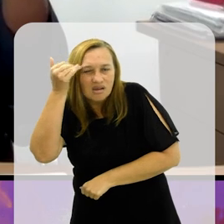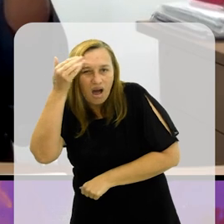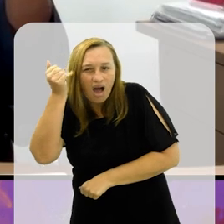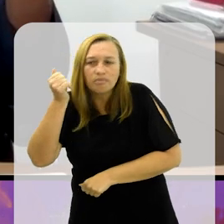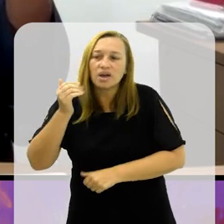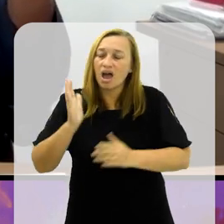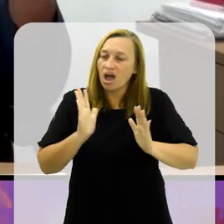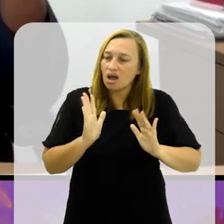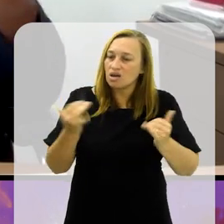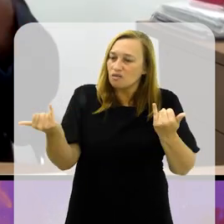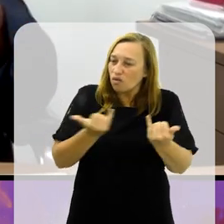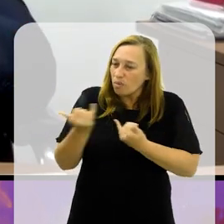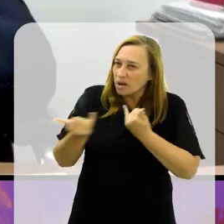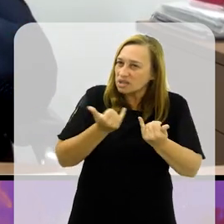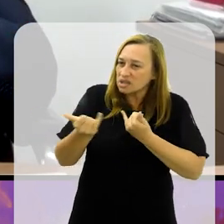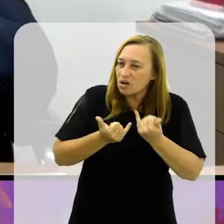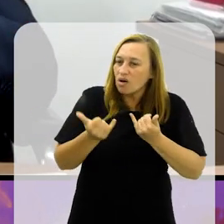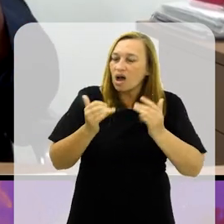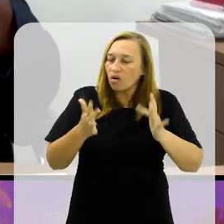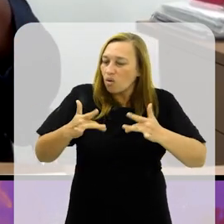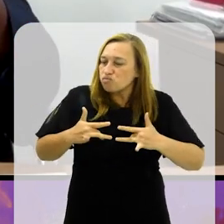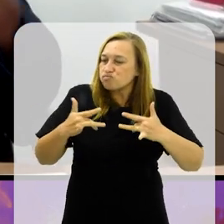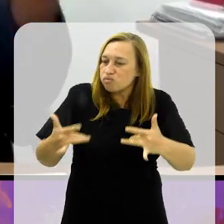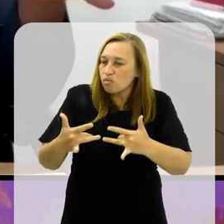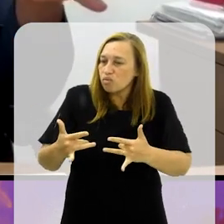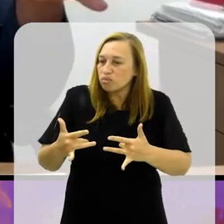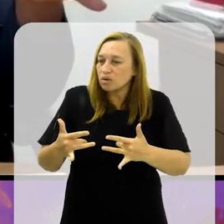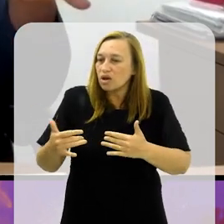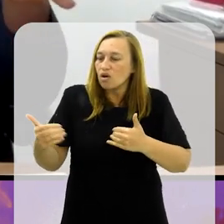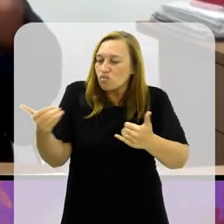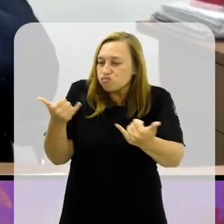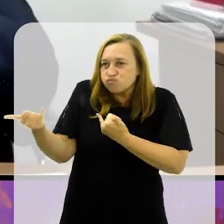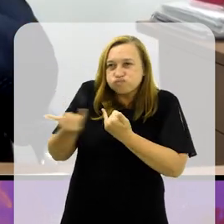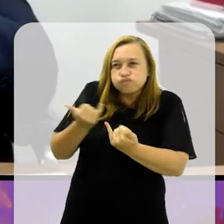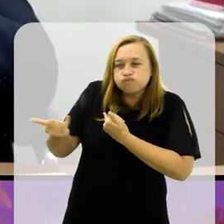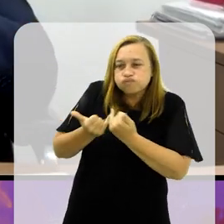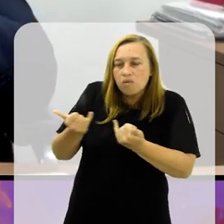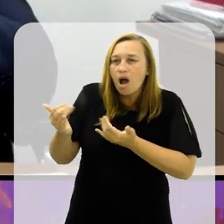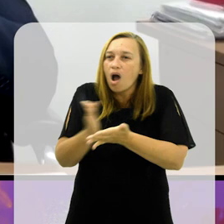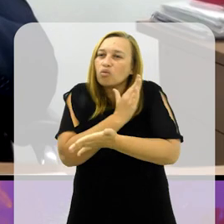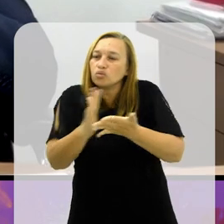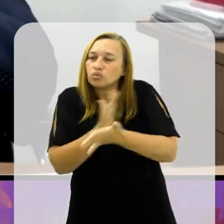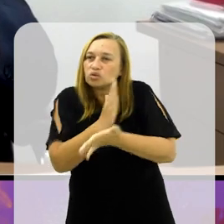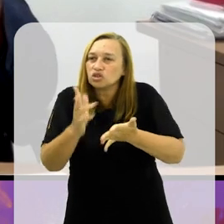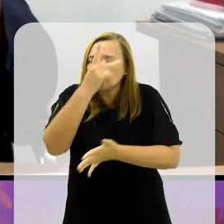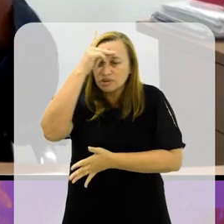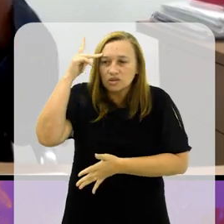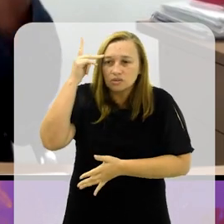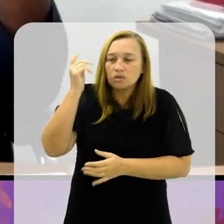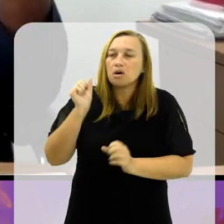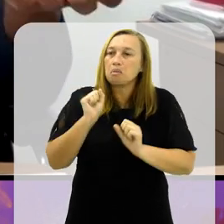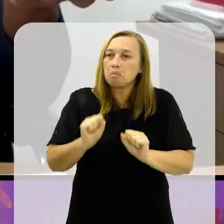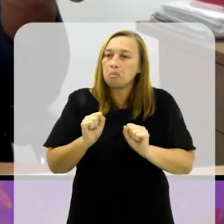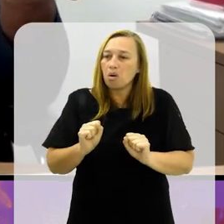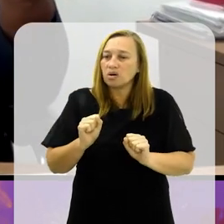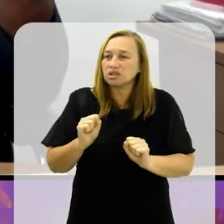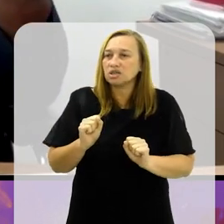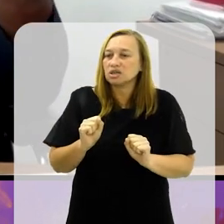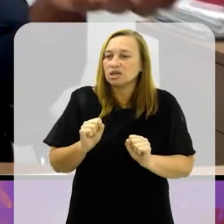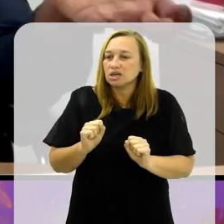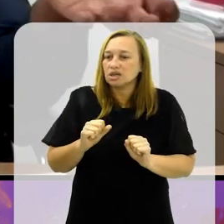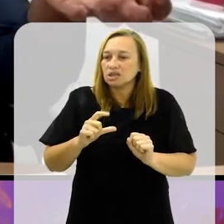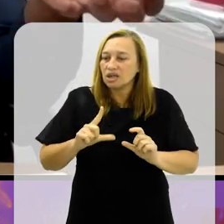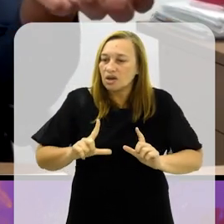algo, agora você tem compaixão por aquilo, porque a informação chegou, que algumas pessoas podem ter atos homofóbicos